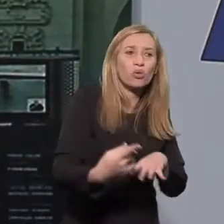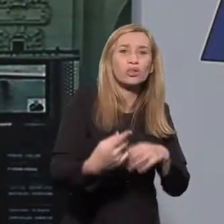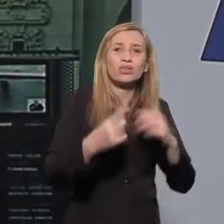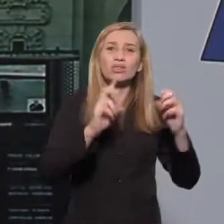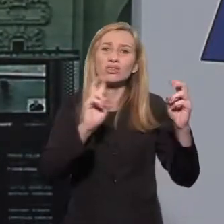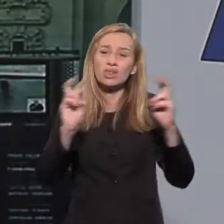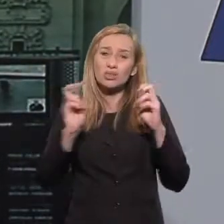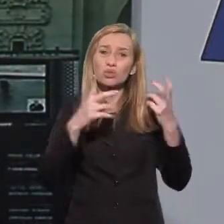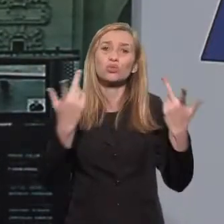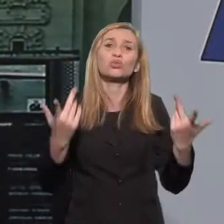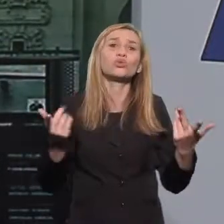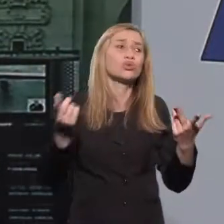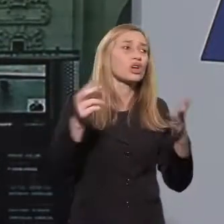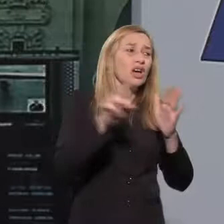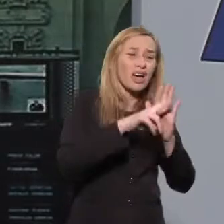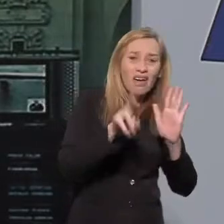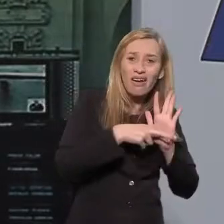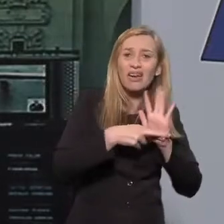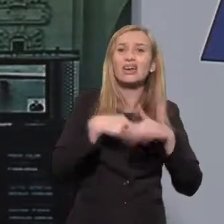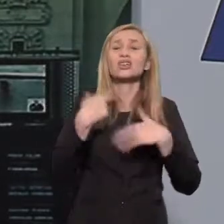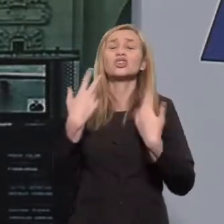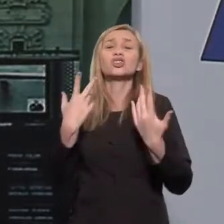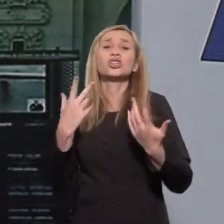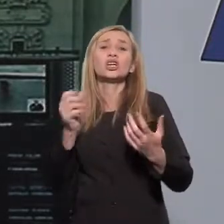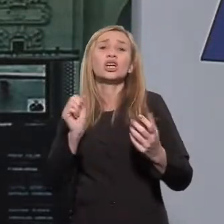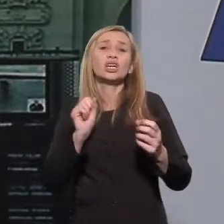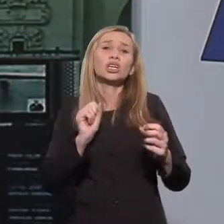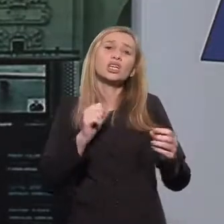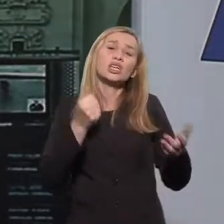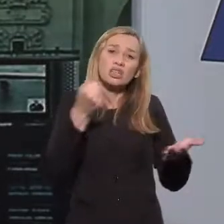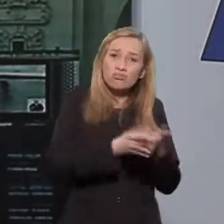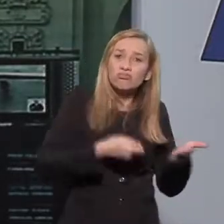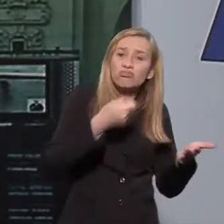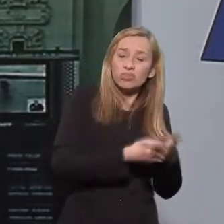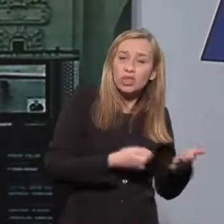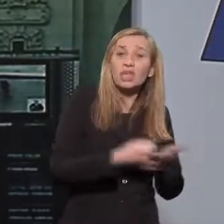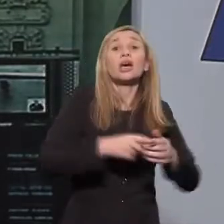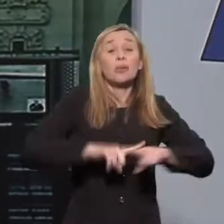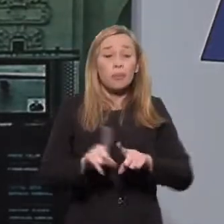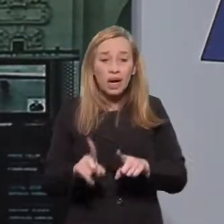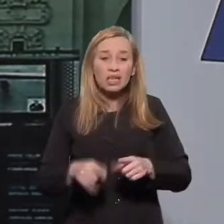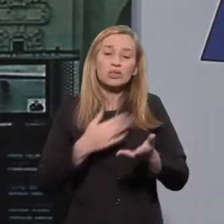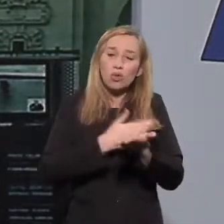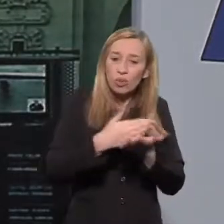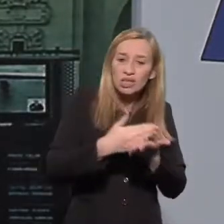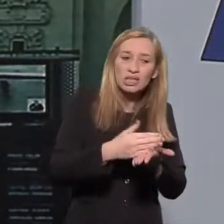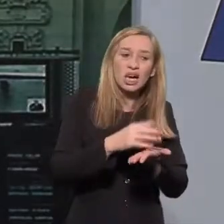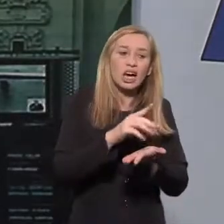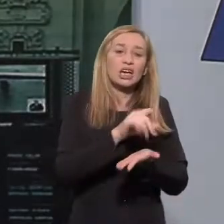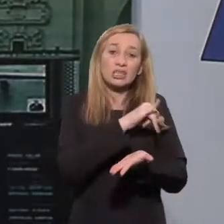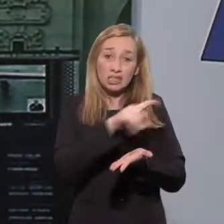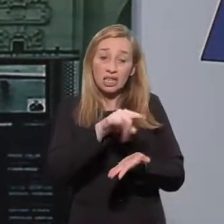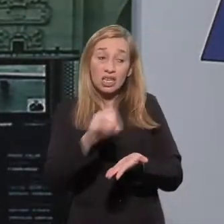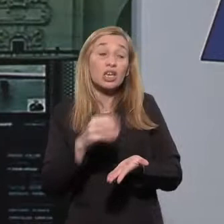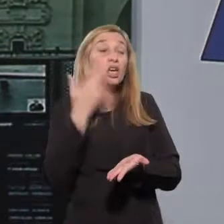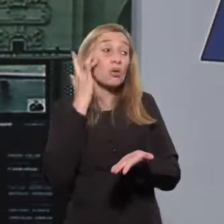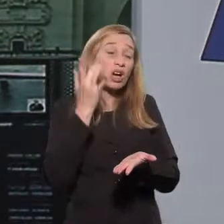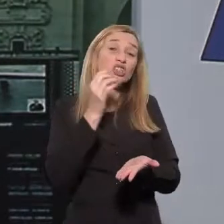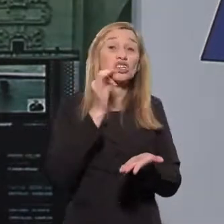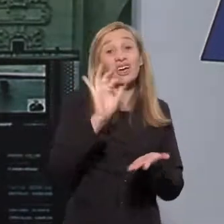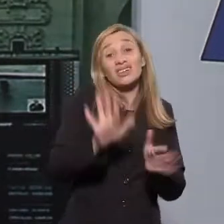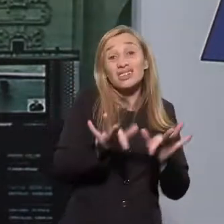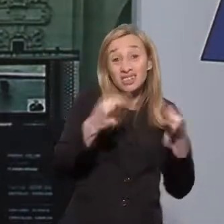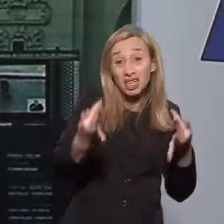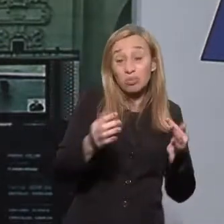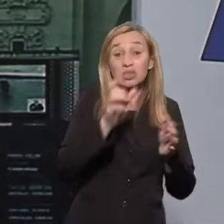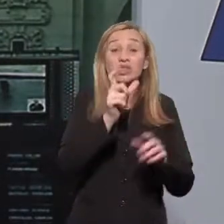para outras normas, outras regras que impliquem impunições. Mas você começar por isso, acho que é